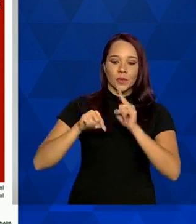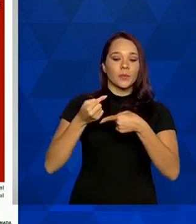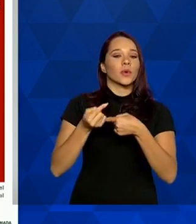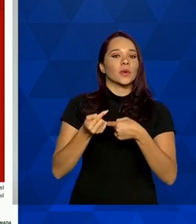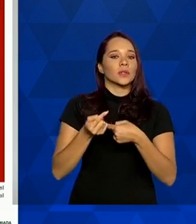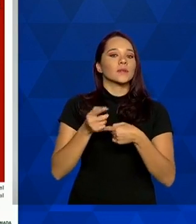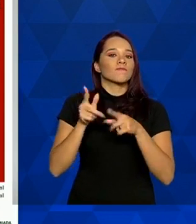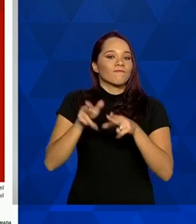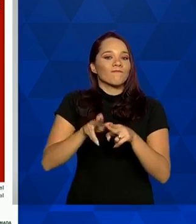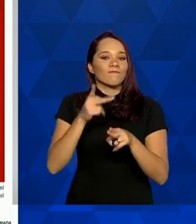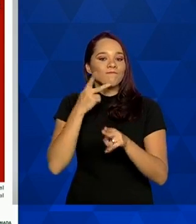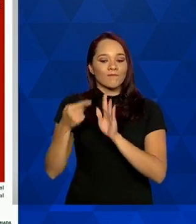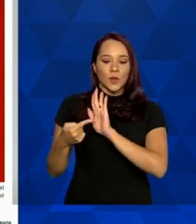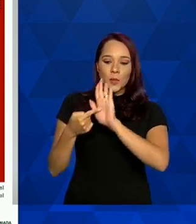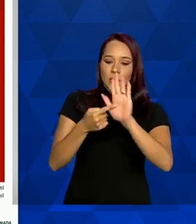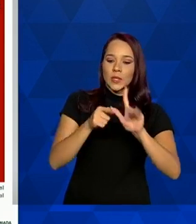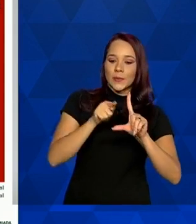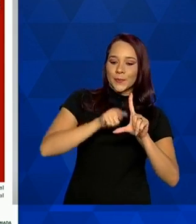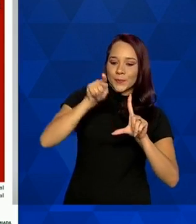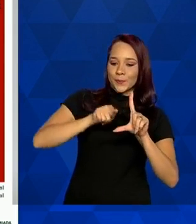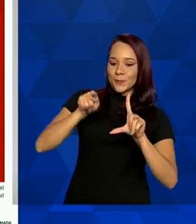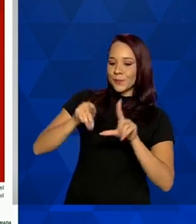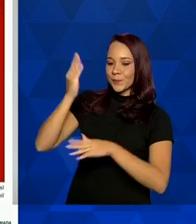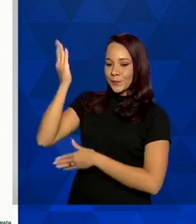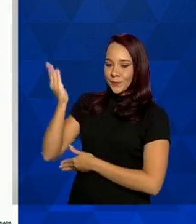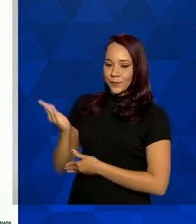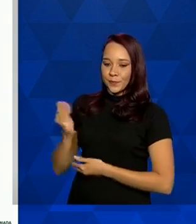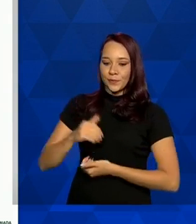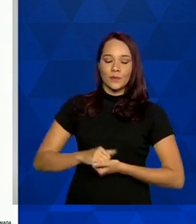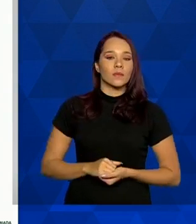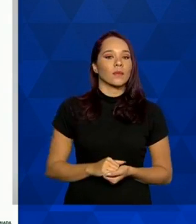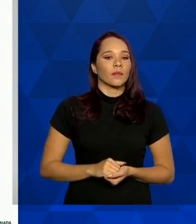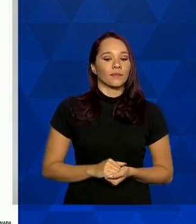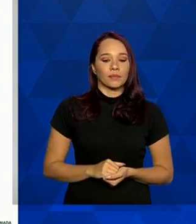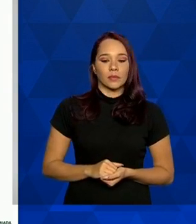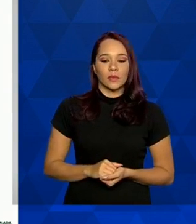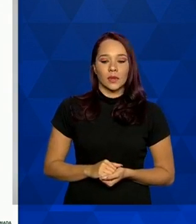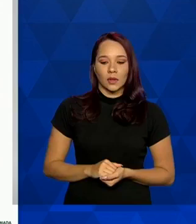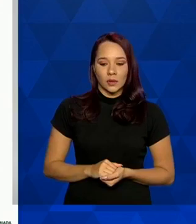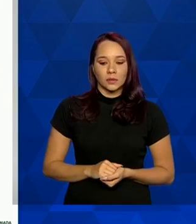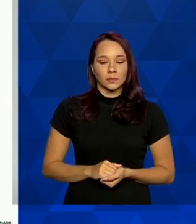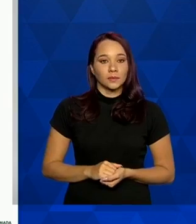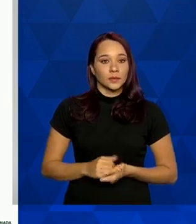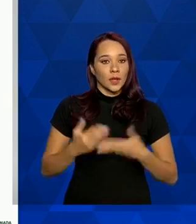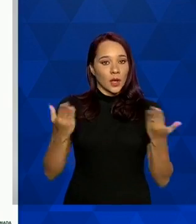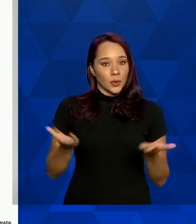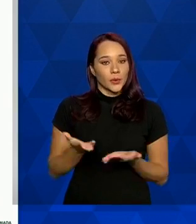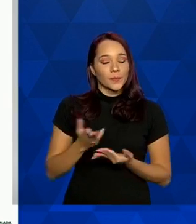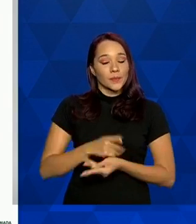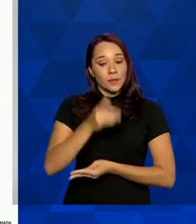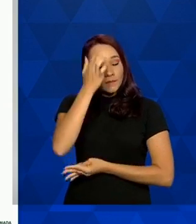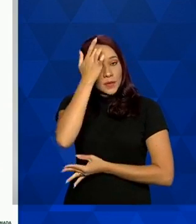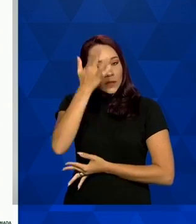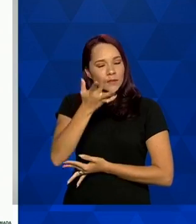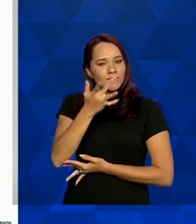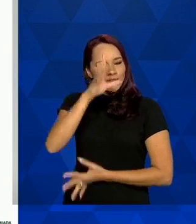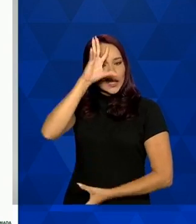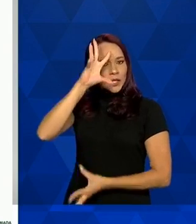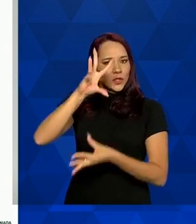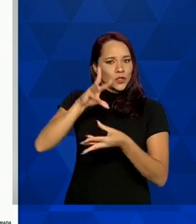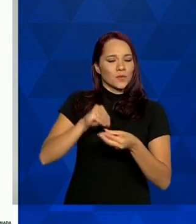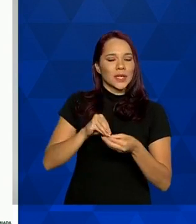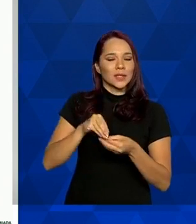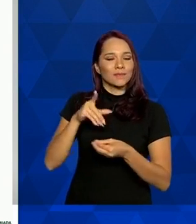conforme está demonstrado no gráfico pode passar bom para facilitar a compreensão eu